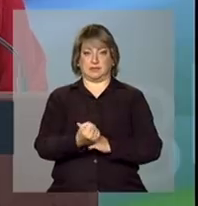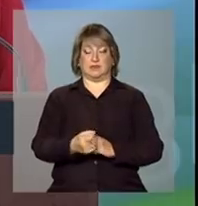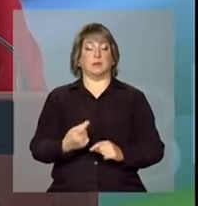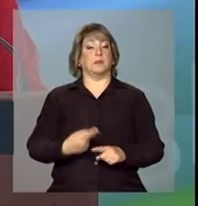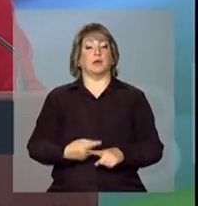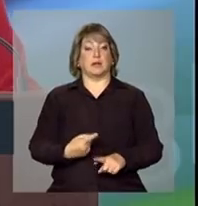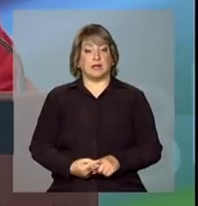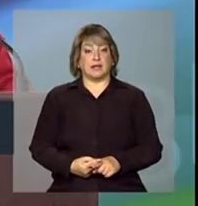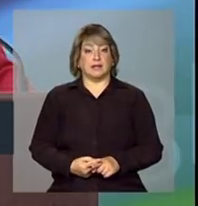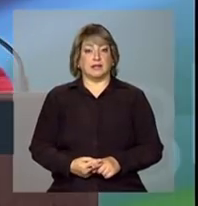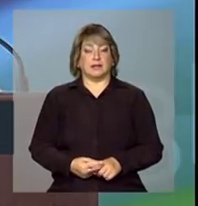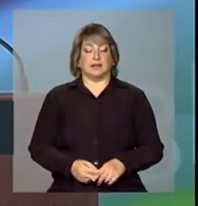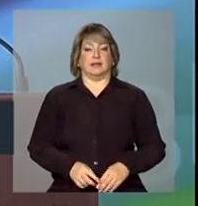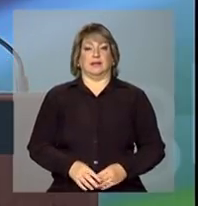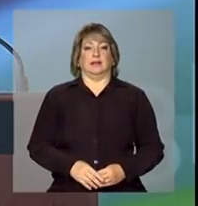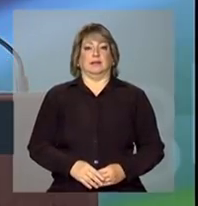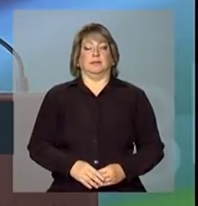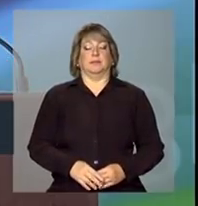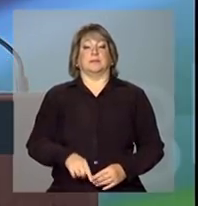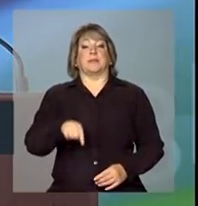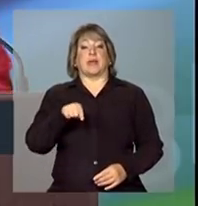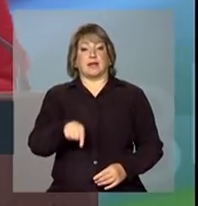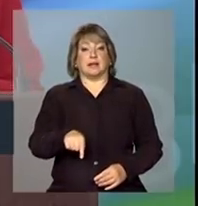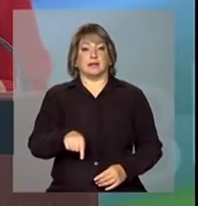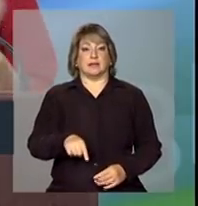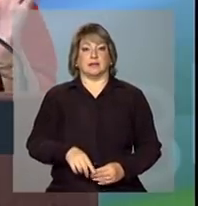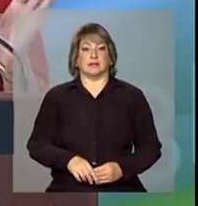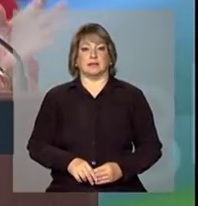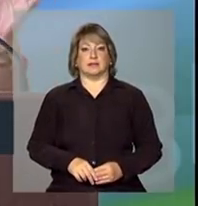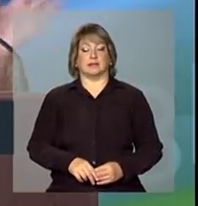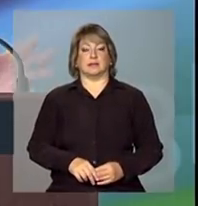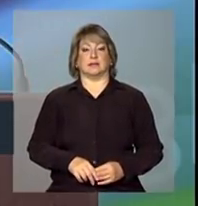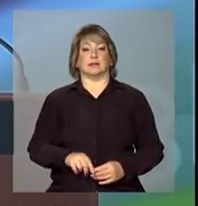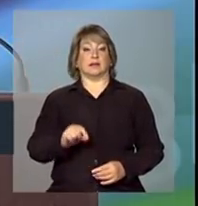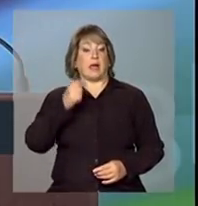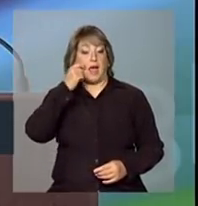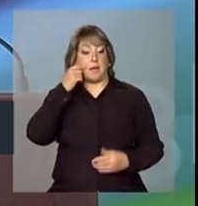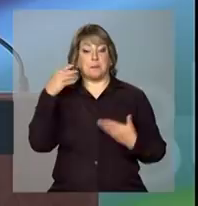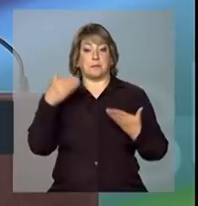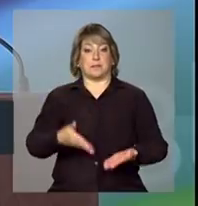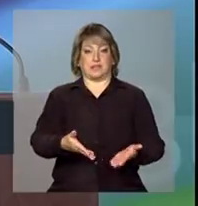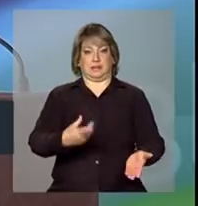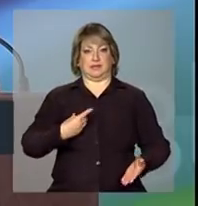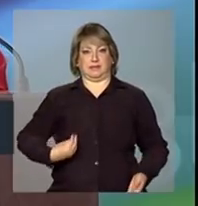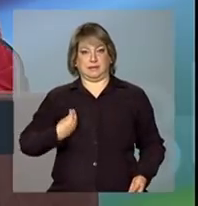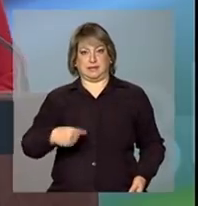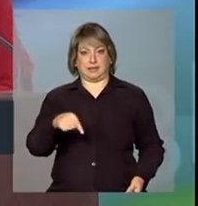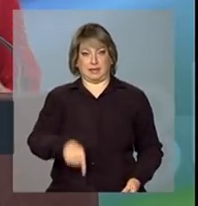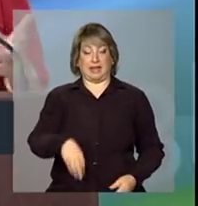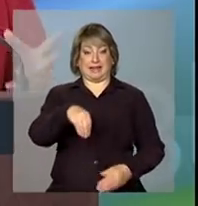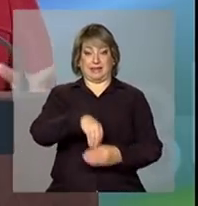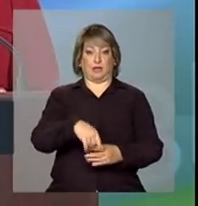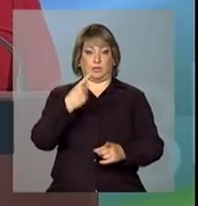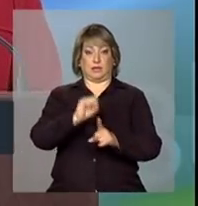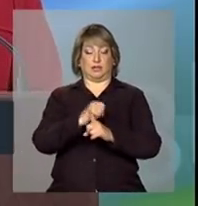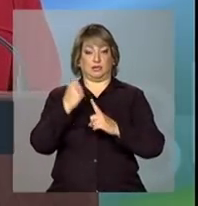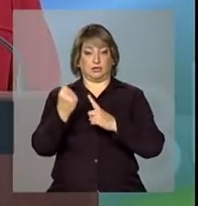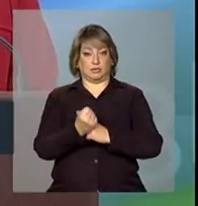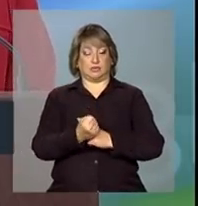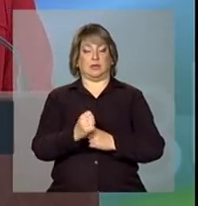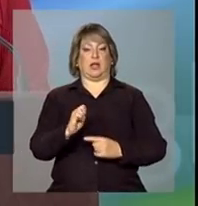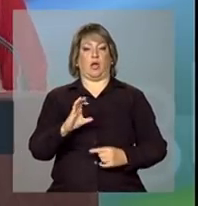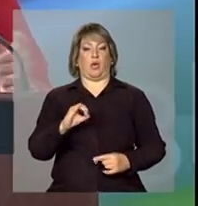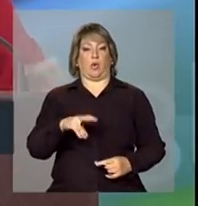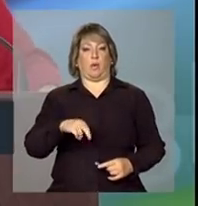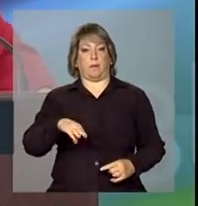porque ela, a presença dela numa sociedade, numa economia,